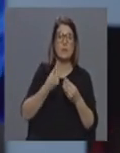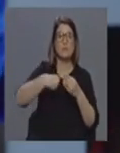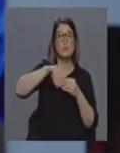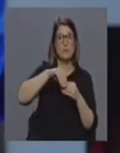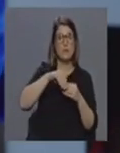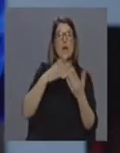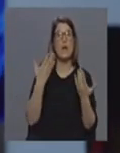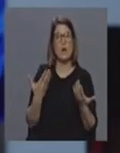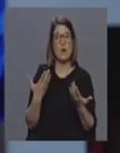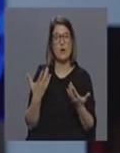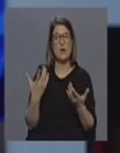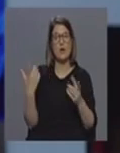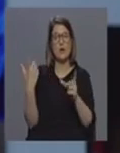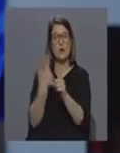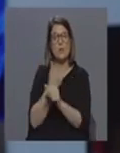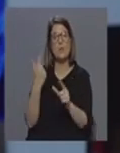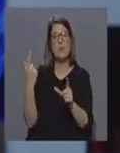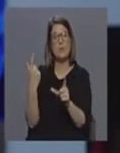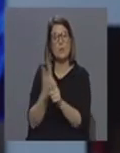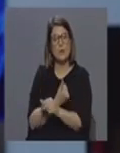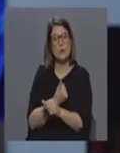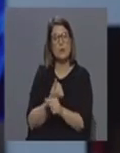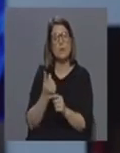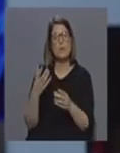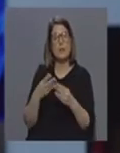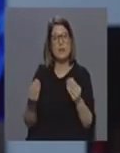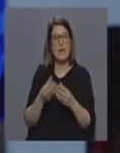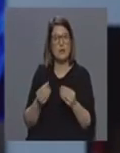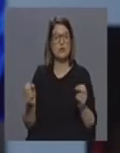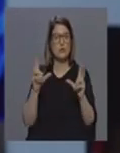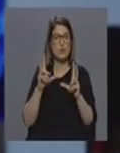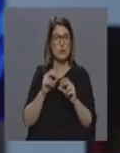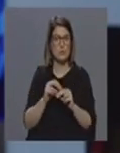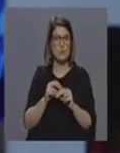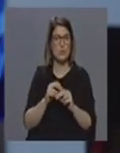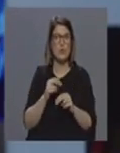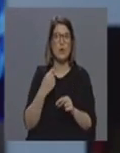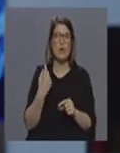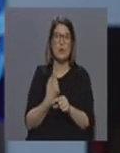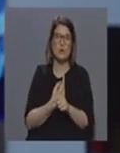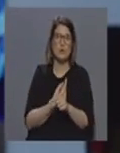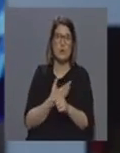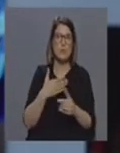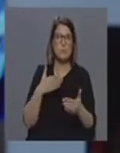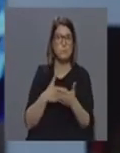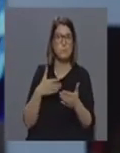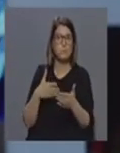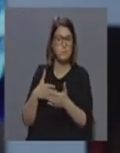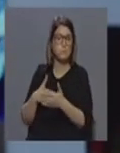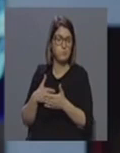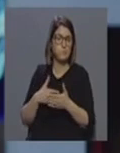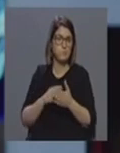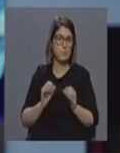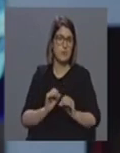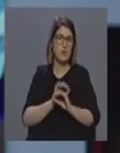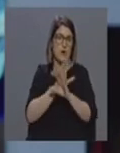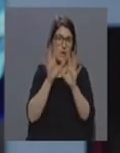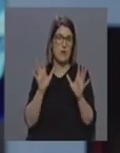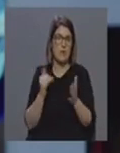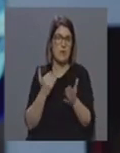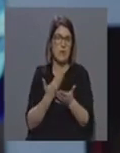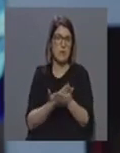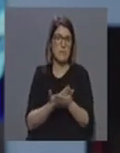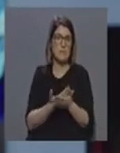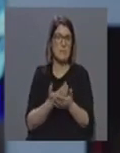façam agora também uma aquisição adicional de equipamento com todos os constrangimentos atenção que entanto isso vai acartar porque